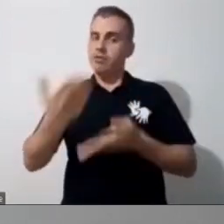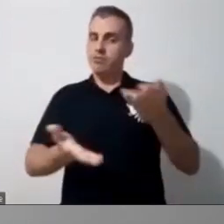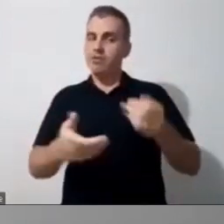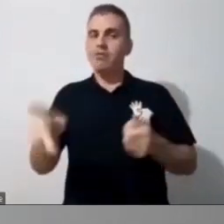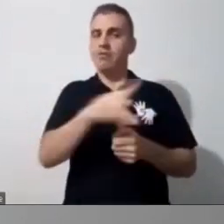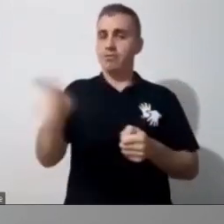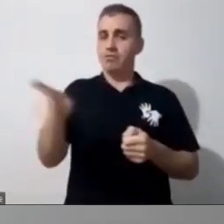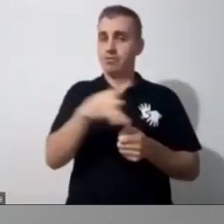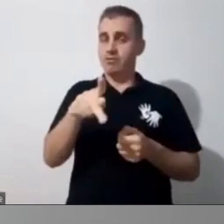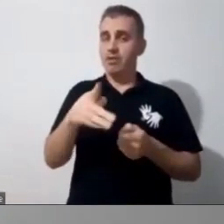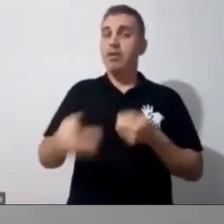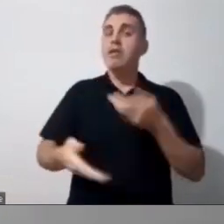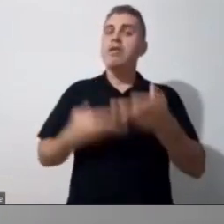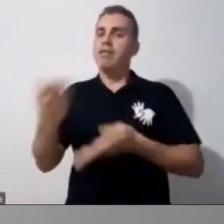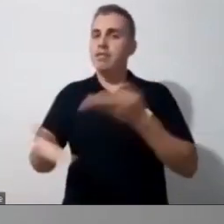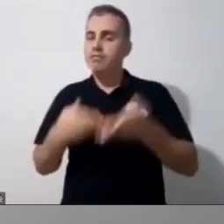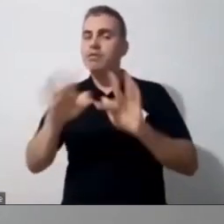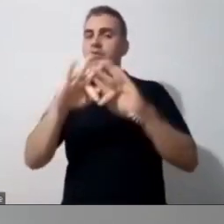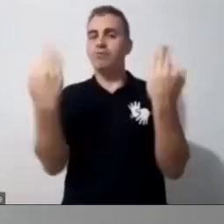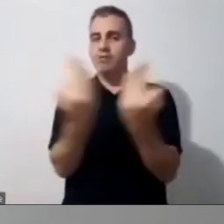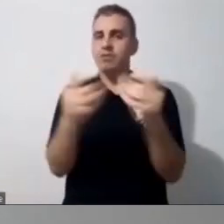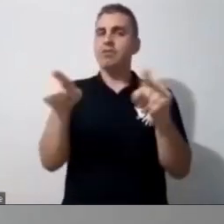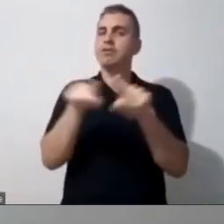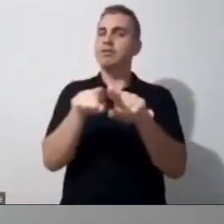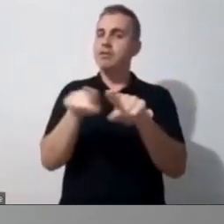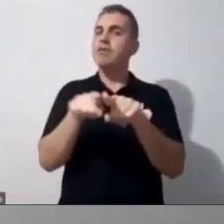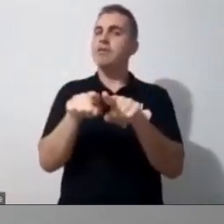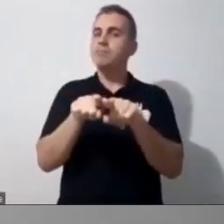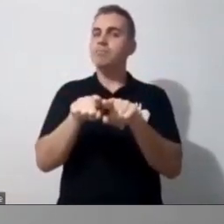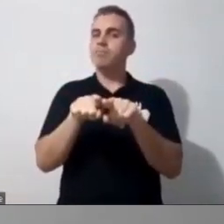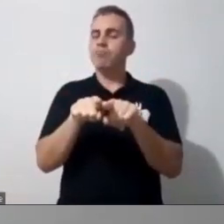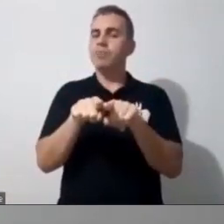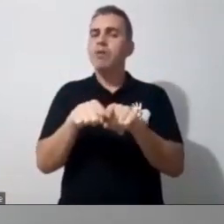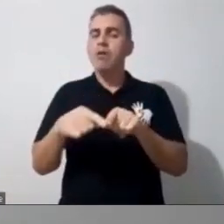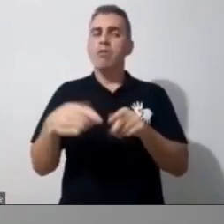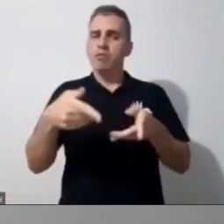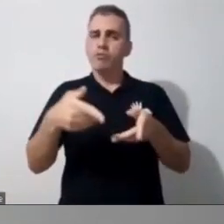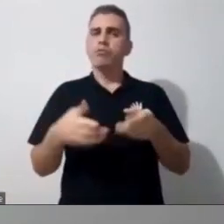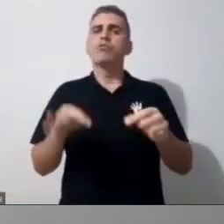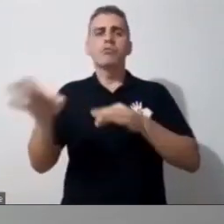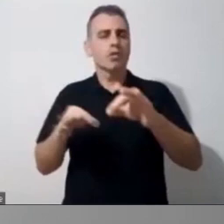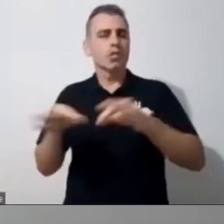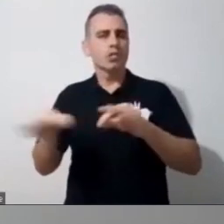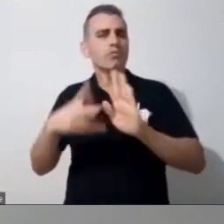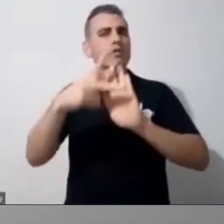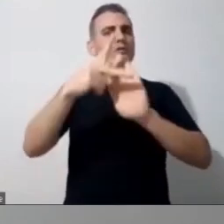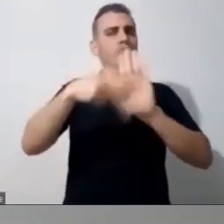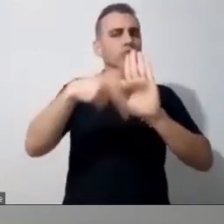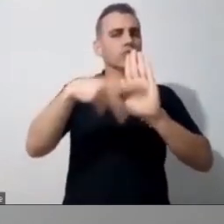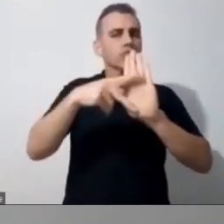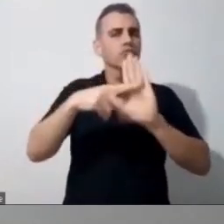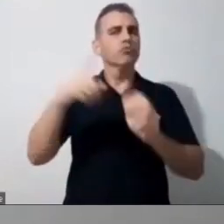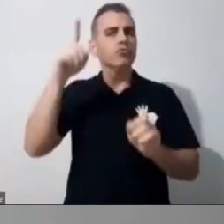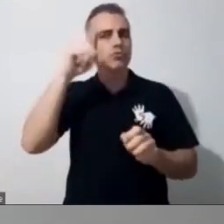assessoria a essas famílias, né. Nesse planejamento, nesse dia a dia, eu acredito que a